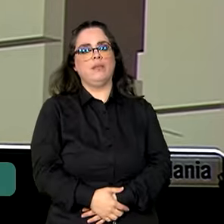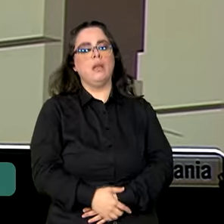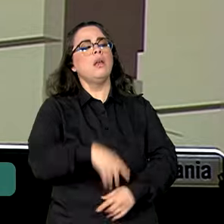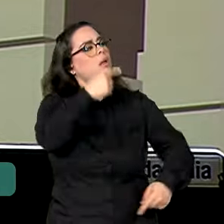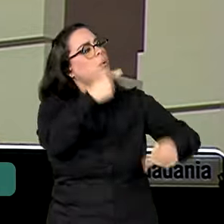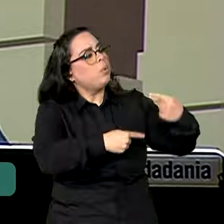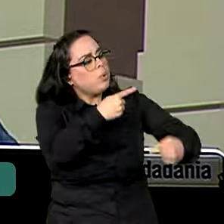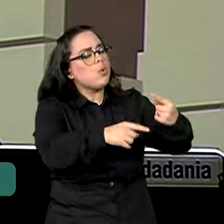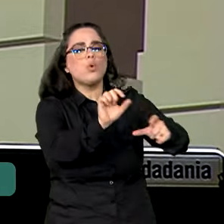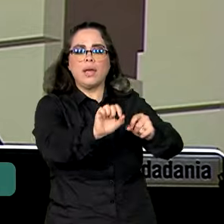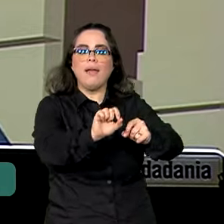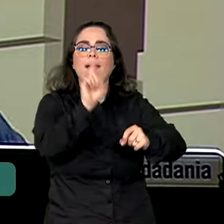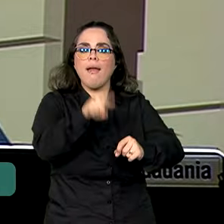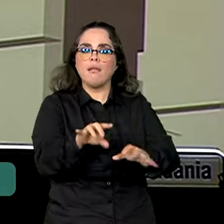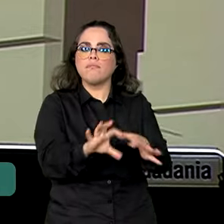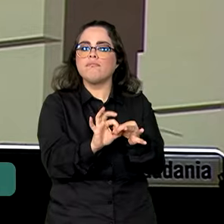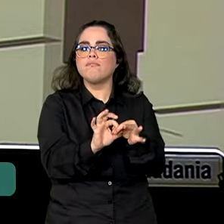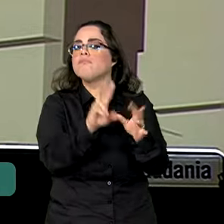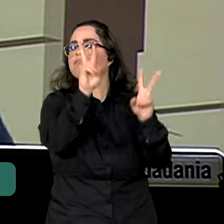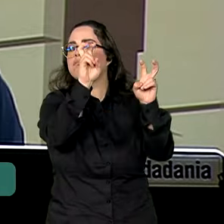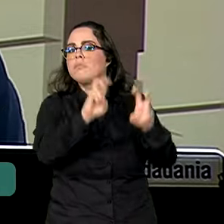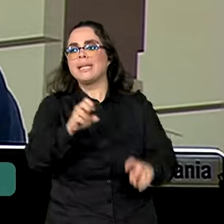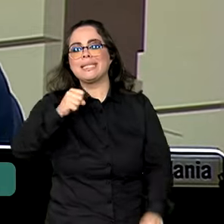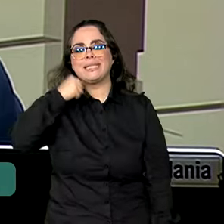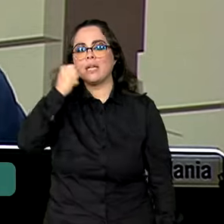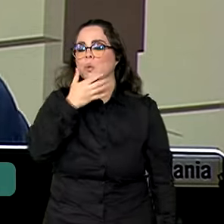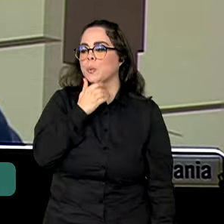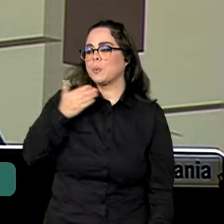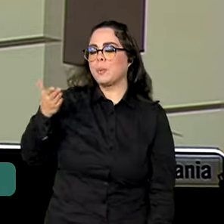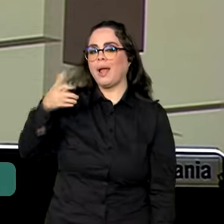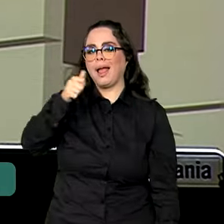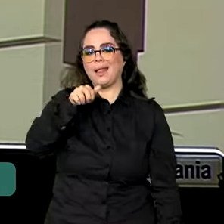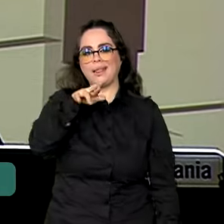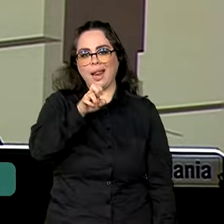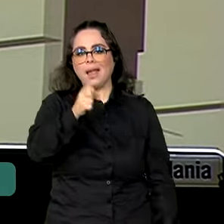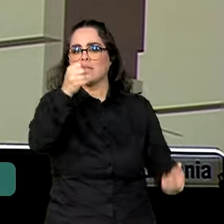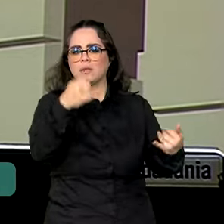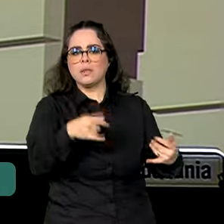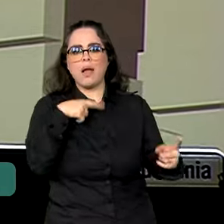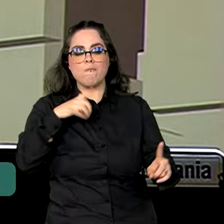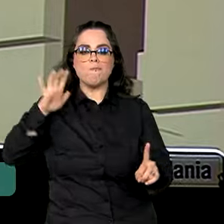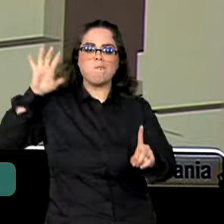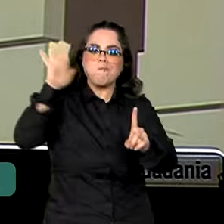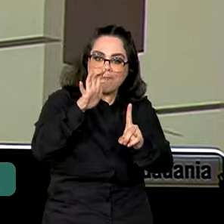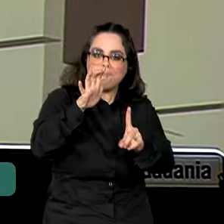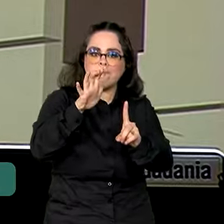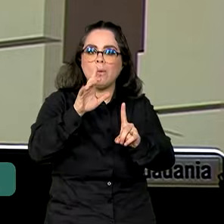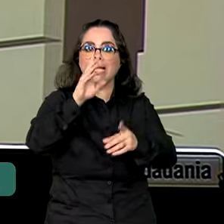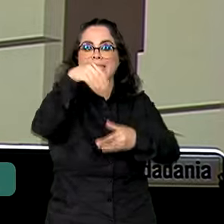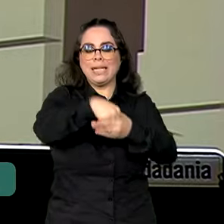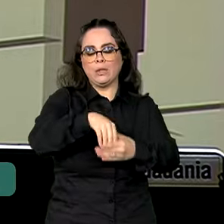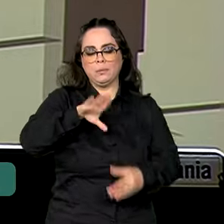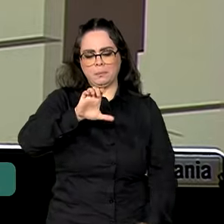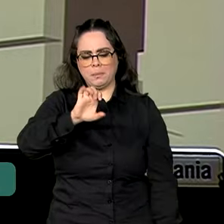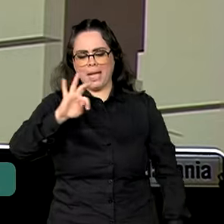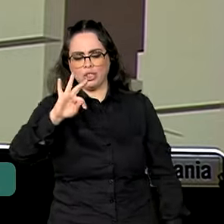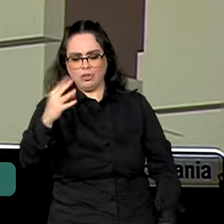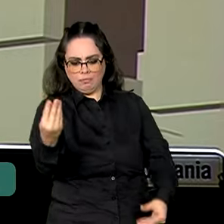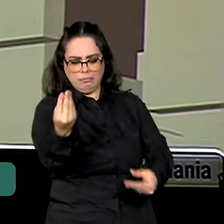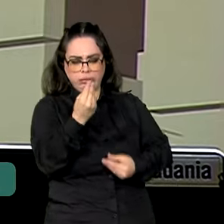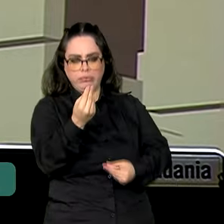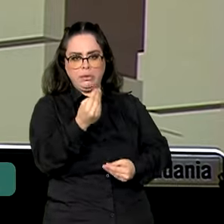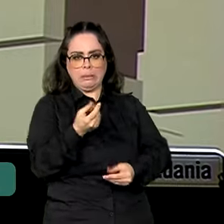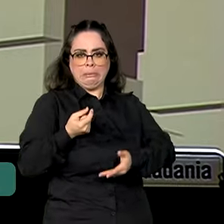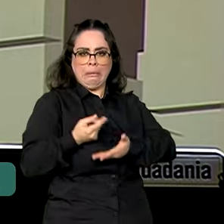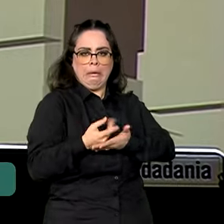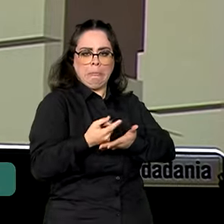discussão inicia justamente sobre o tema que o senador André Amaral estava comentando, que é qual é o impacto das betas do ponto de vista de